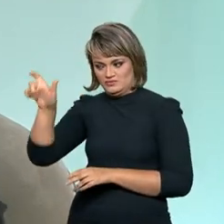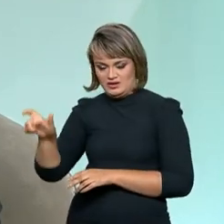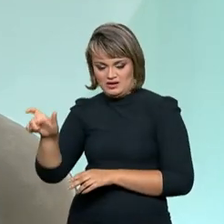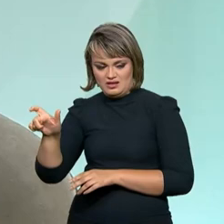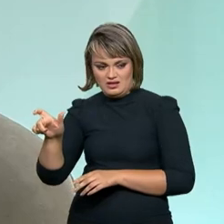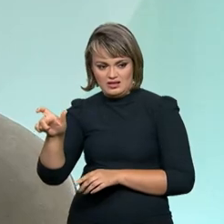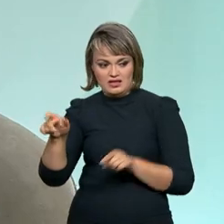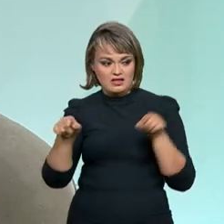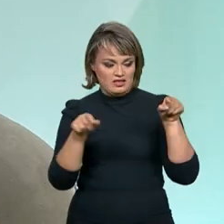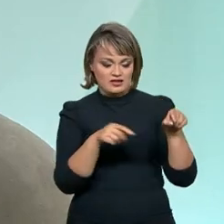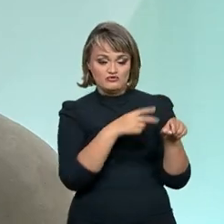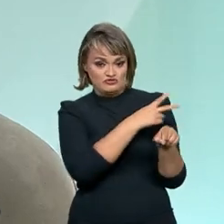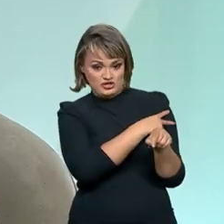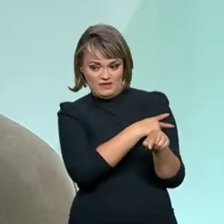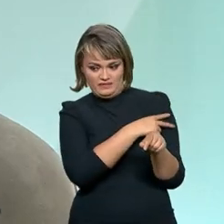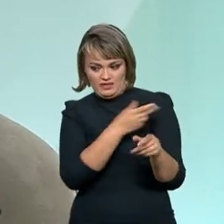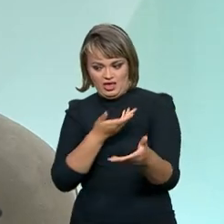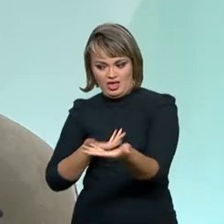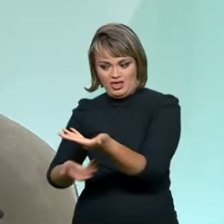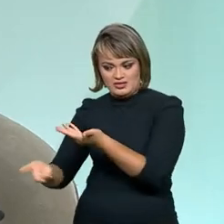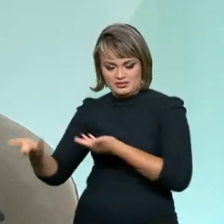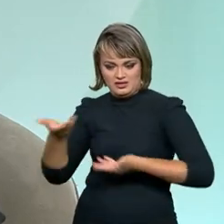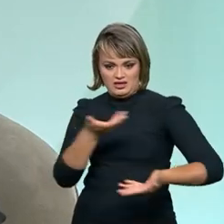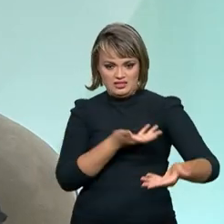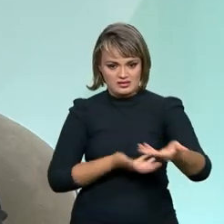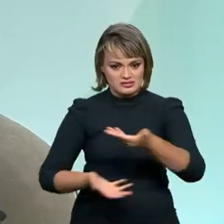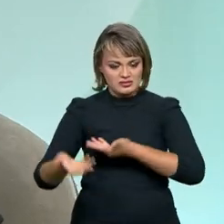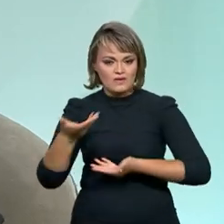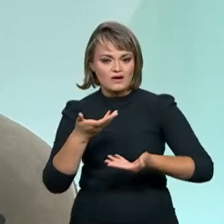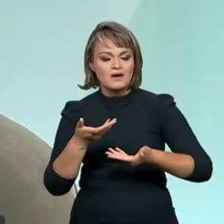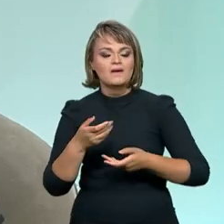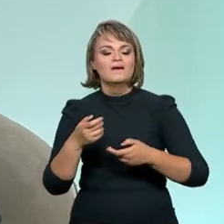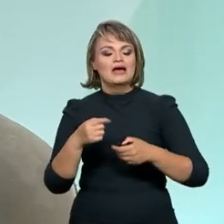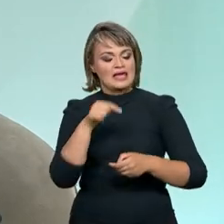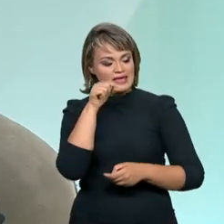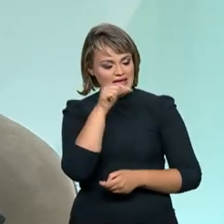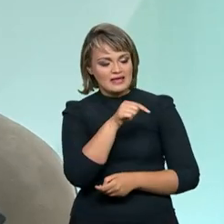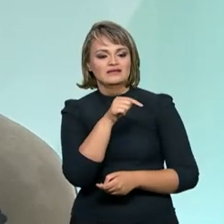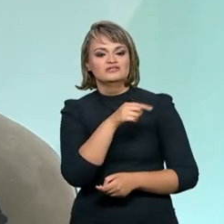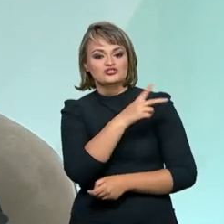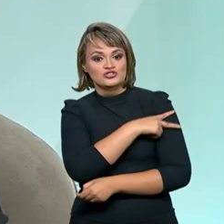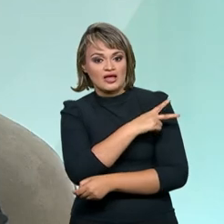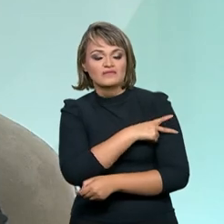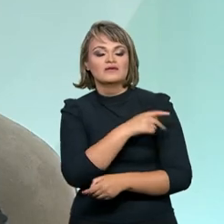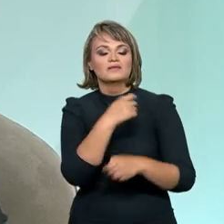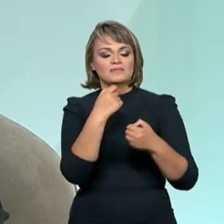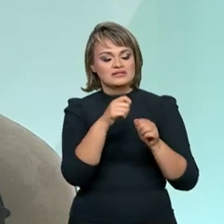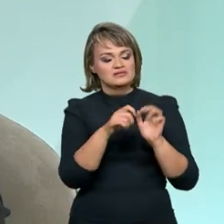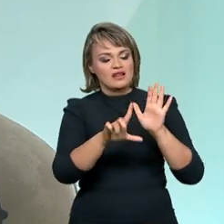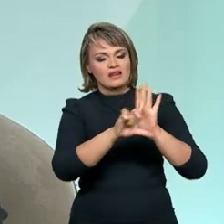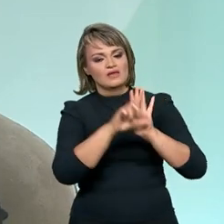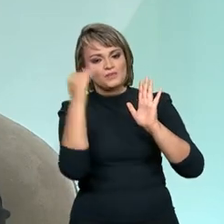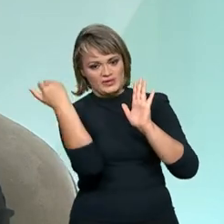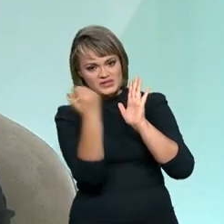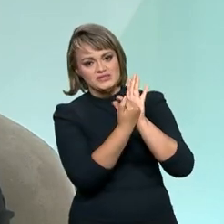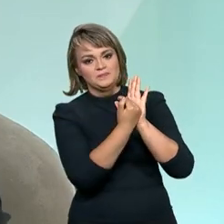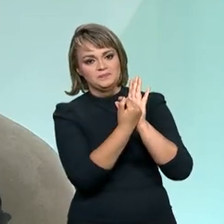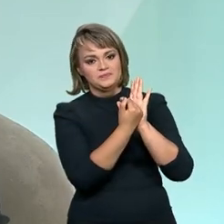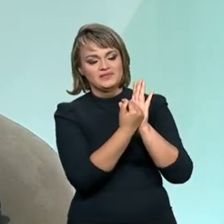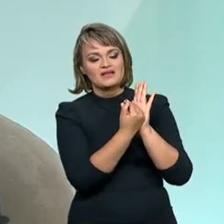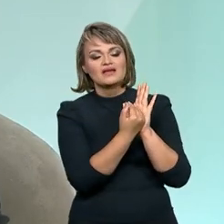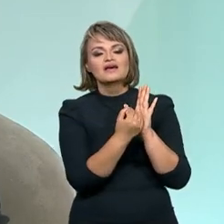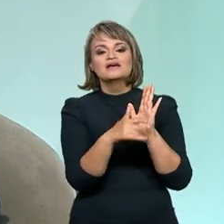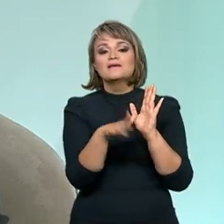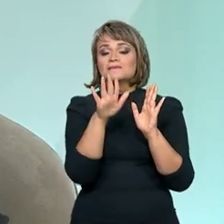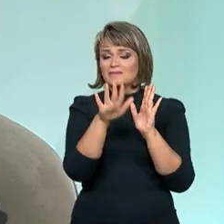o seu empregador, é importante que ele cumpra as definições que estão previstas em lei. Mas nós sabemos que também